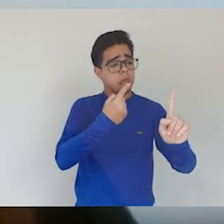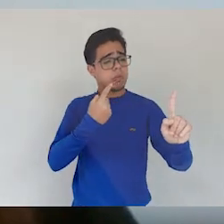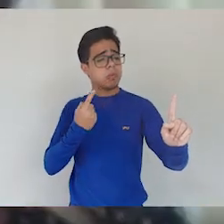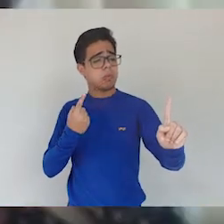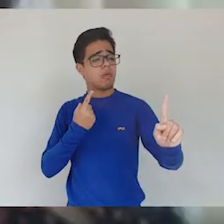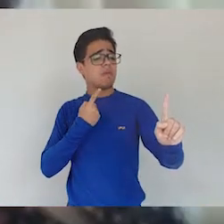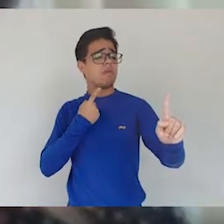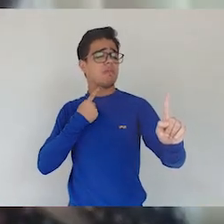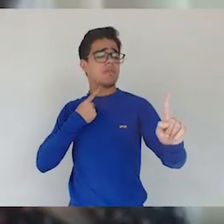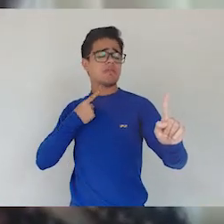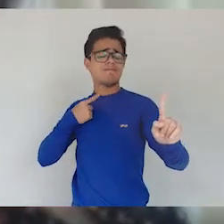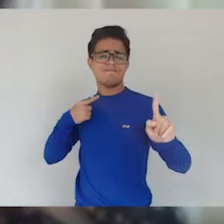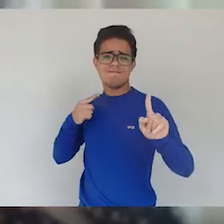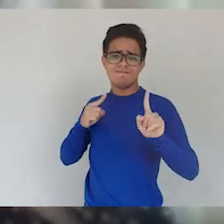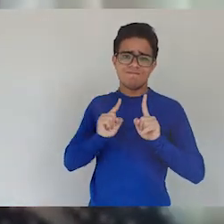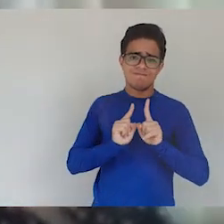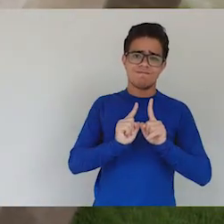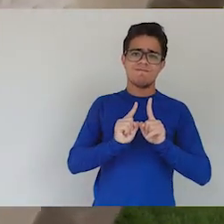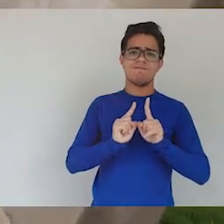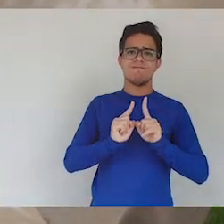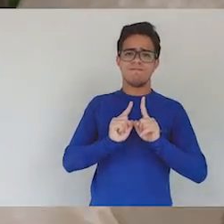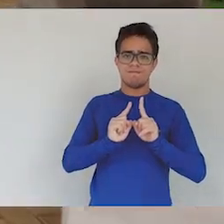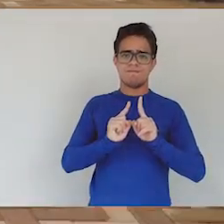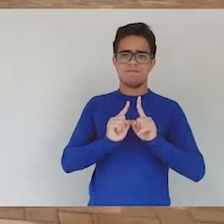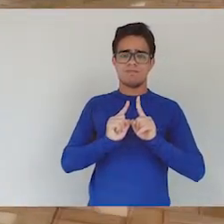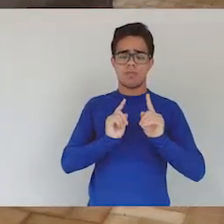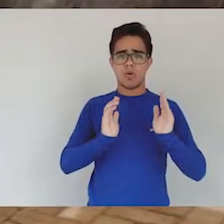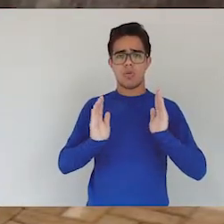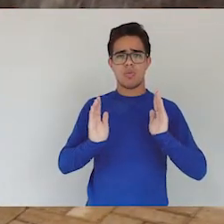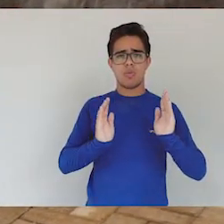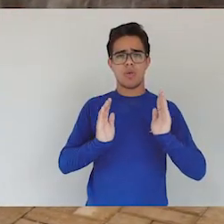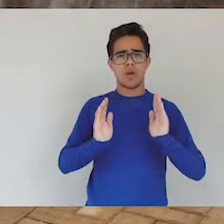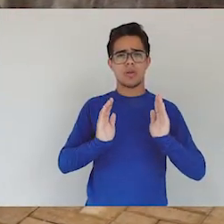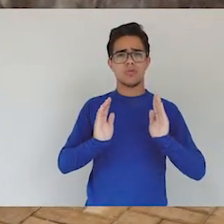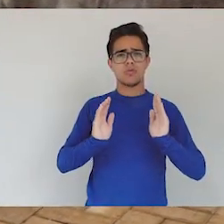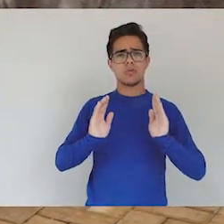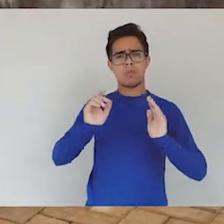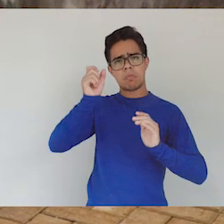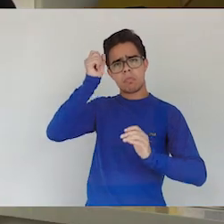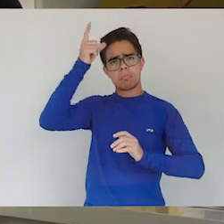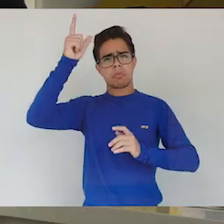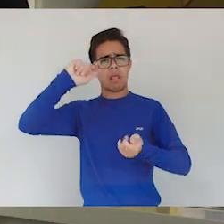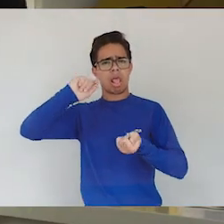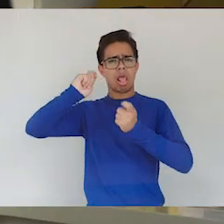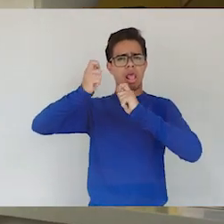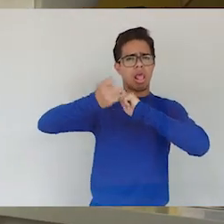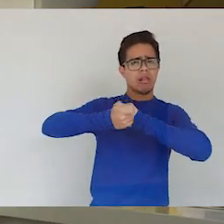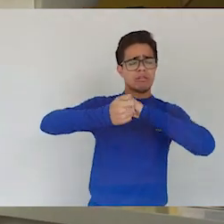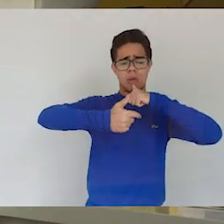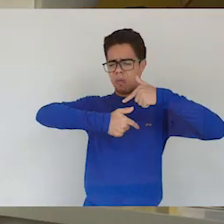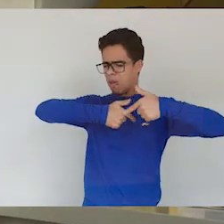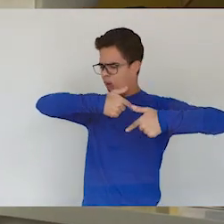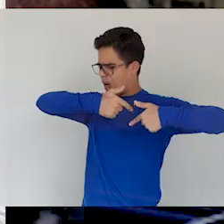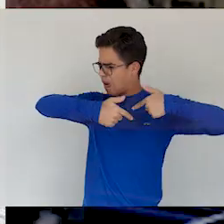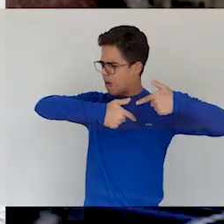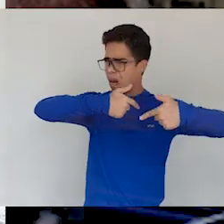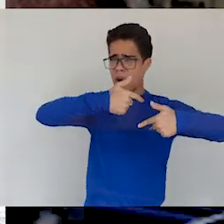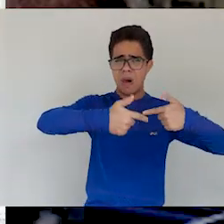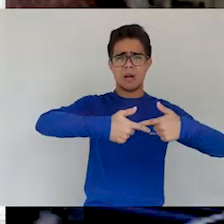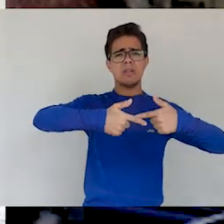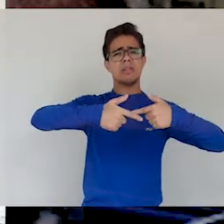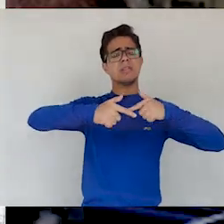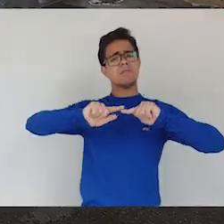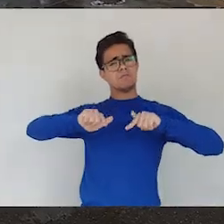que preferiríamos não manter. Nesse meio tempo, nos reinventamos. Trabalhamos como nunca.